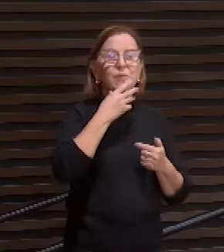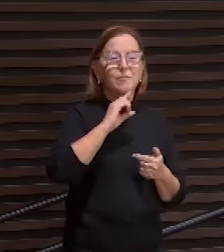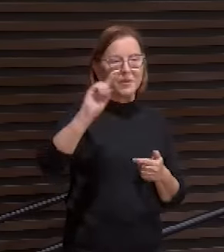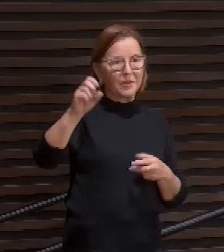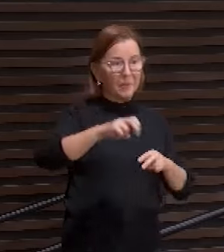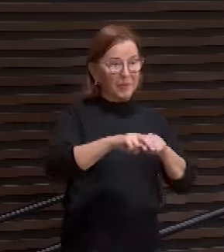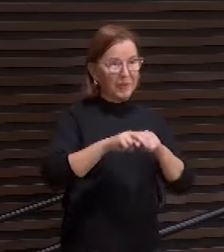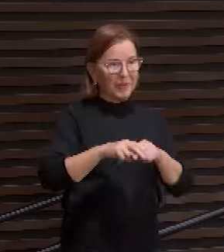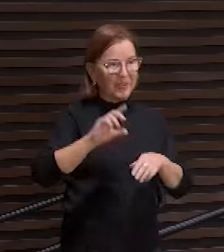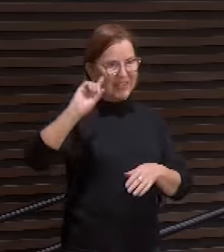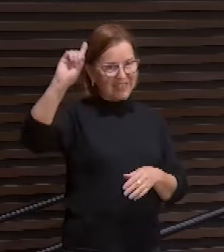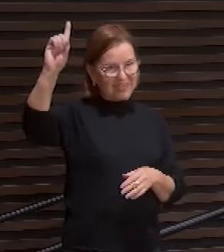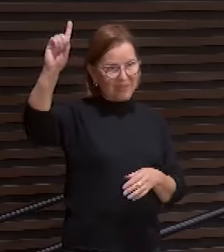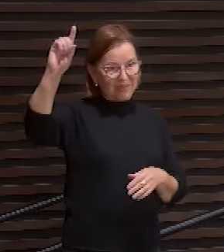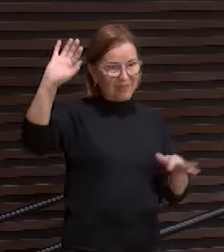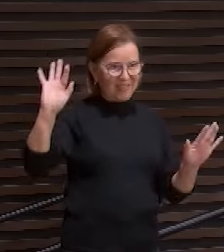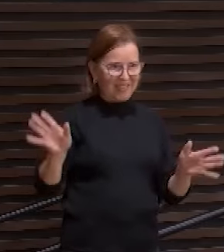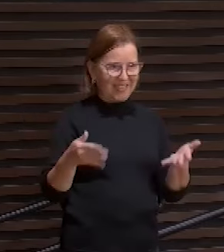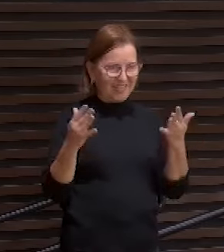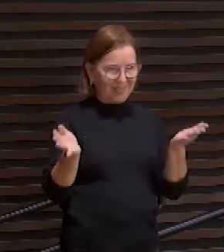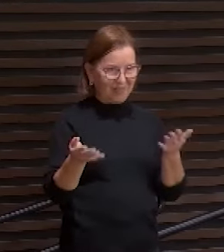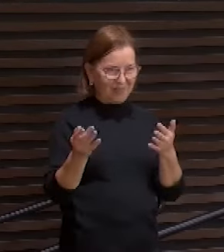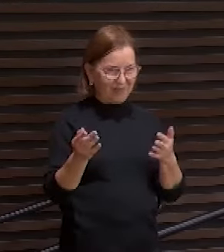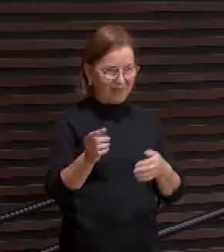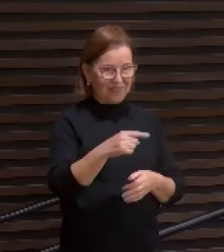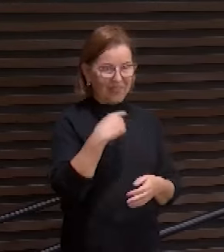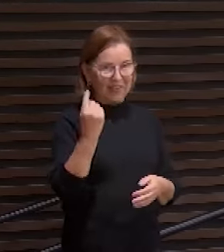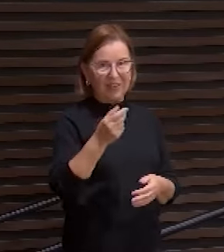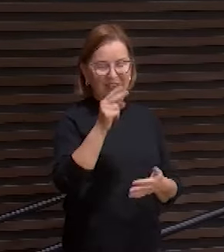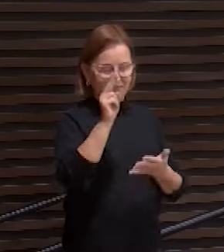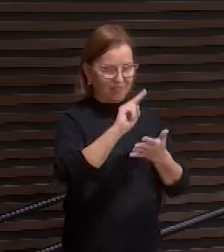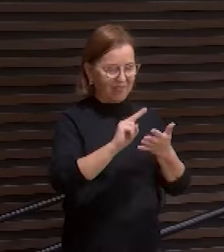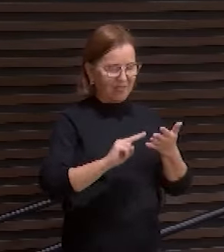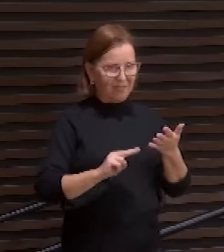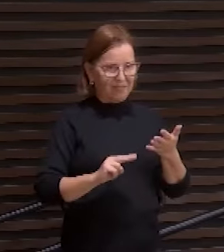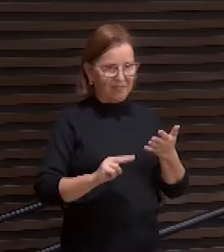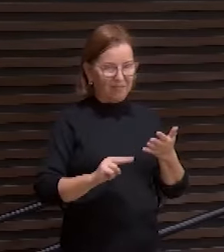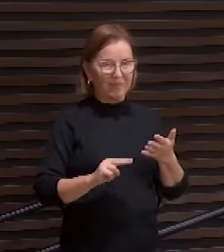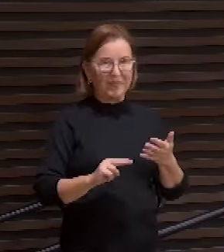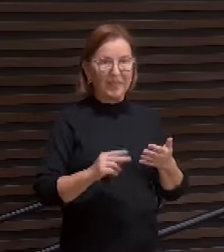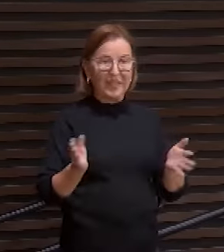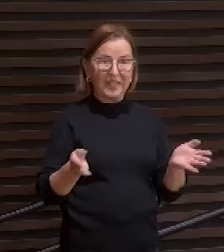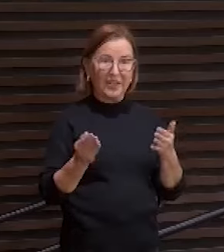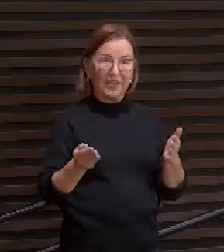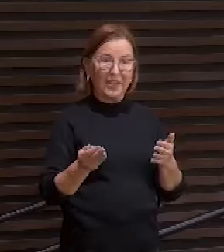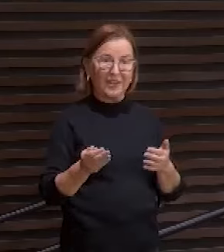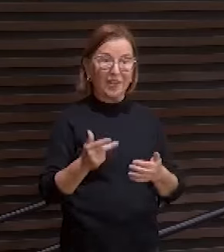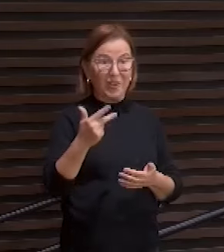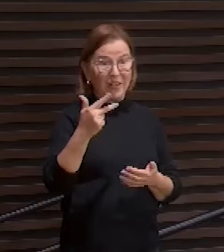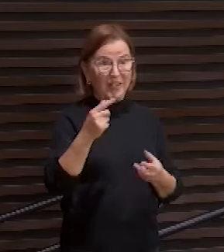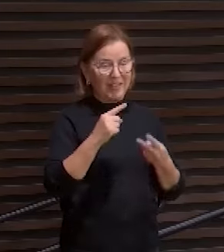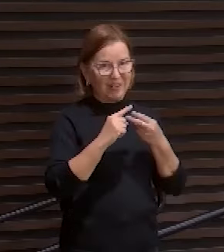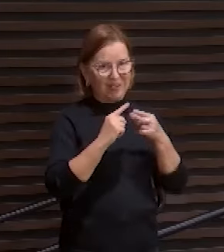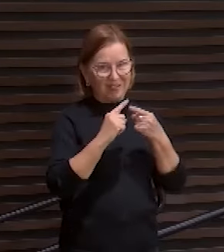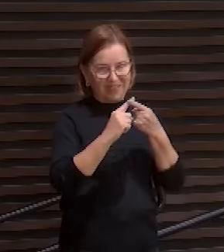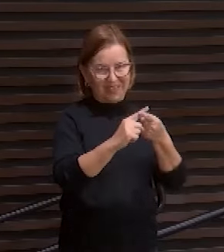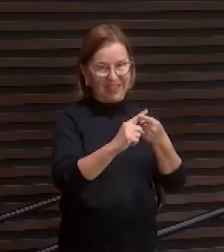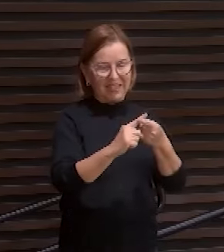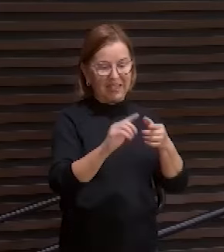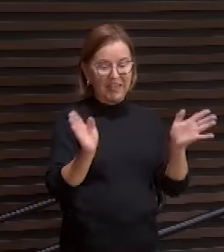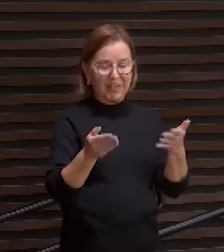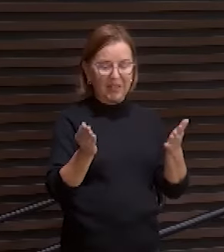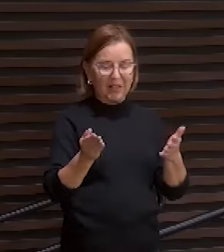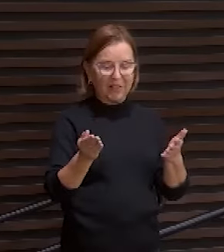Deus o exaltou. E nós estamos lendo aqui que a exaltação é tríplice. Ele fala três vezes ali, ele será exaltado e